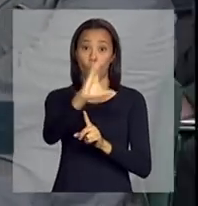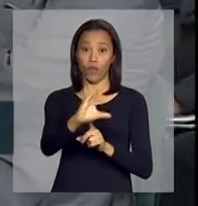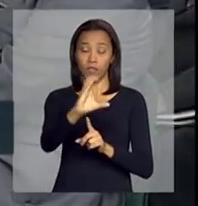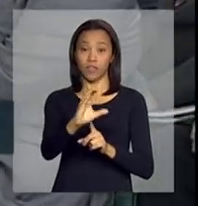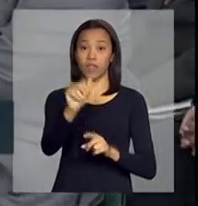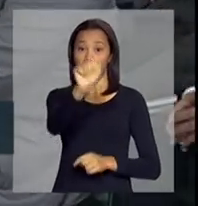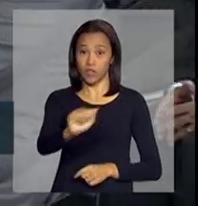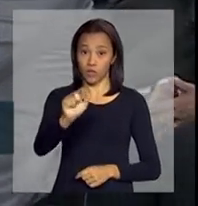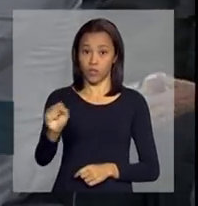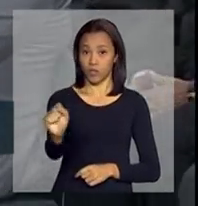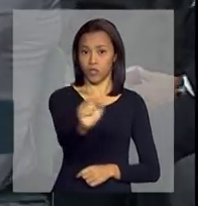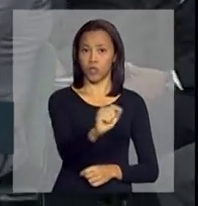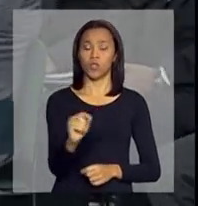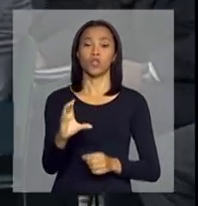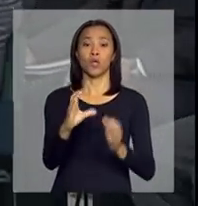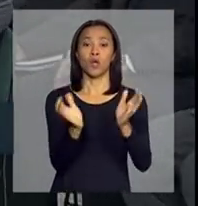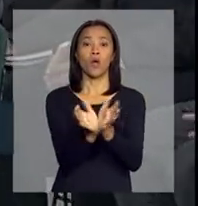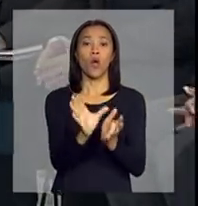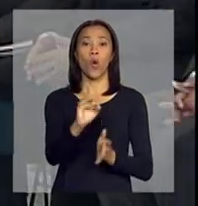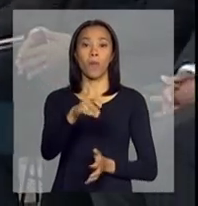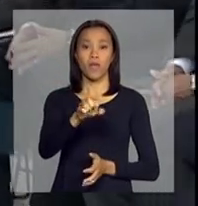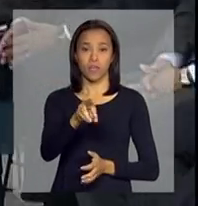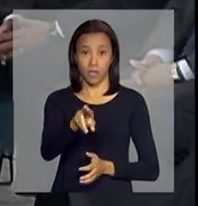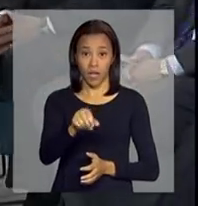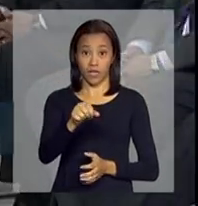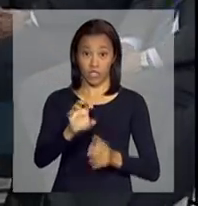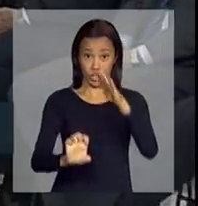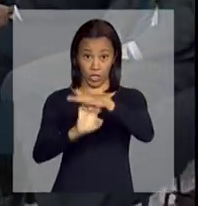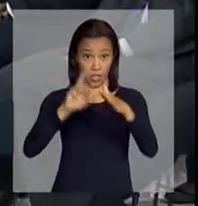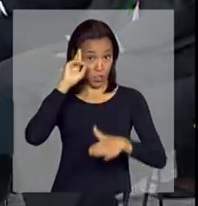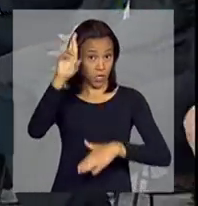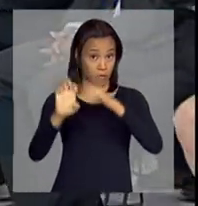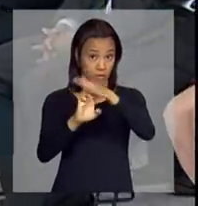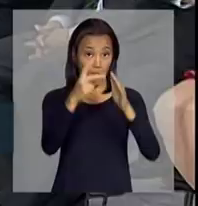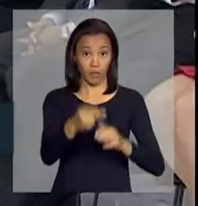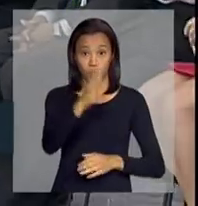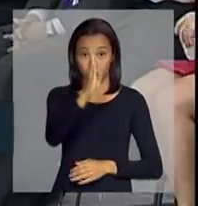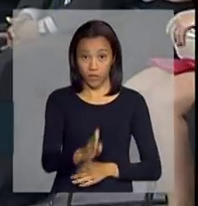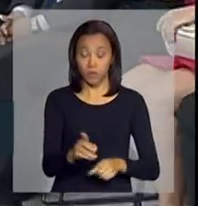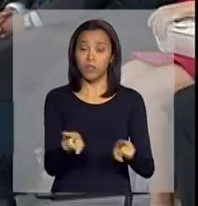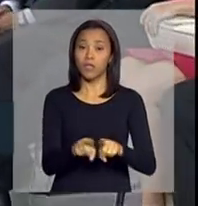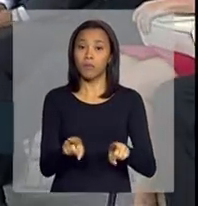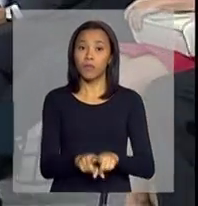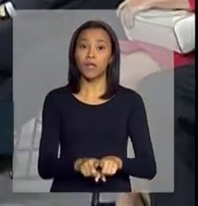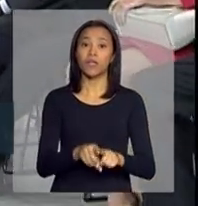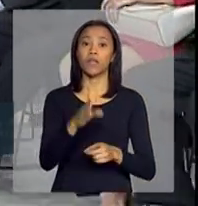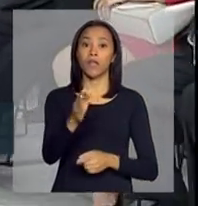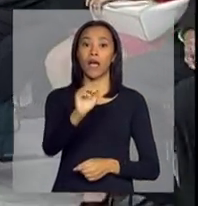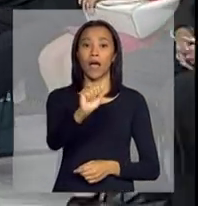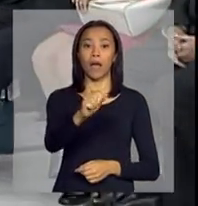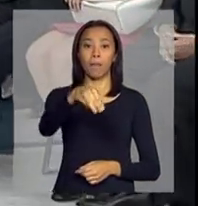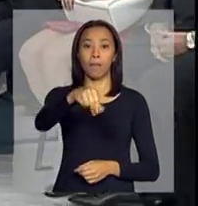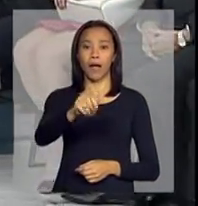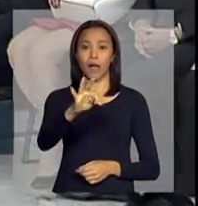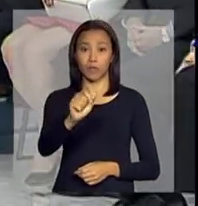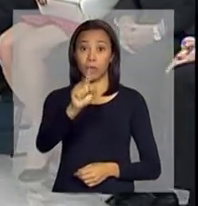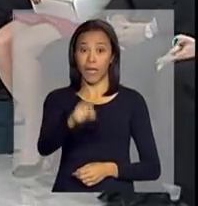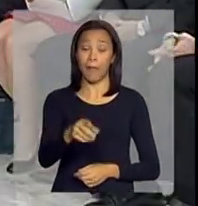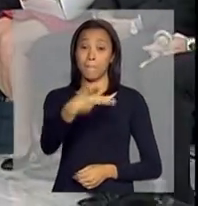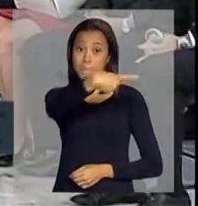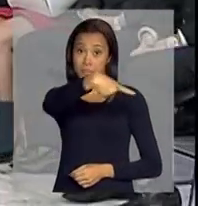Associações Comerciais e Empresariais do Brasil, e meu caro Rogério Amato, presidente da